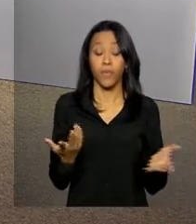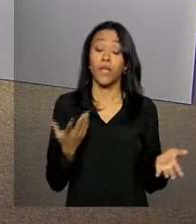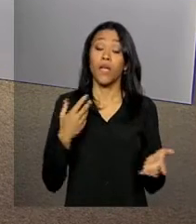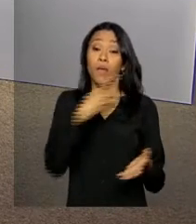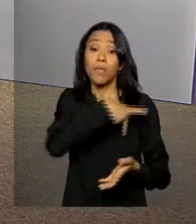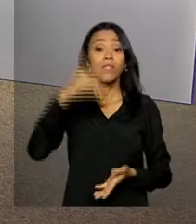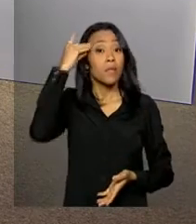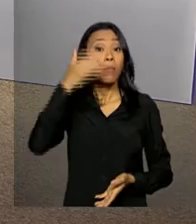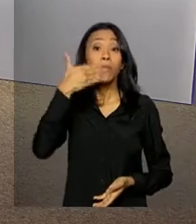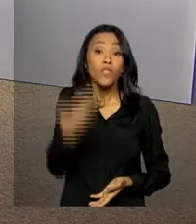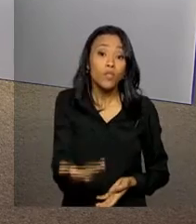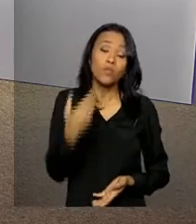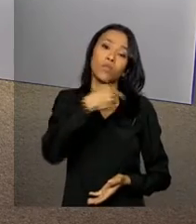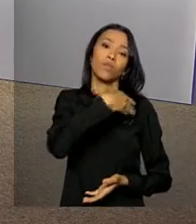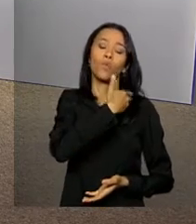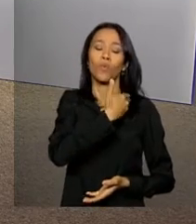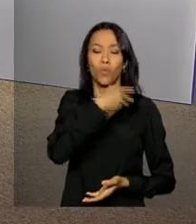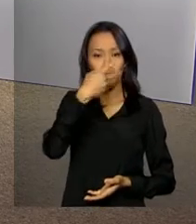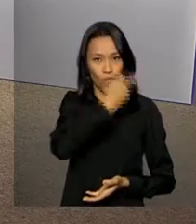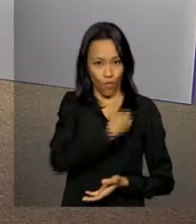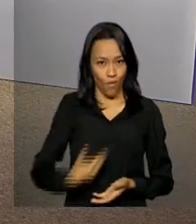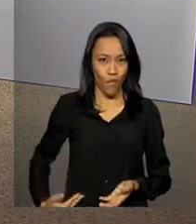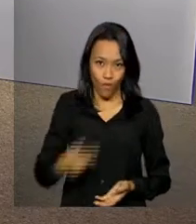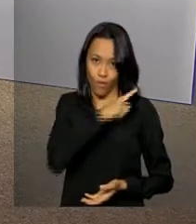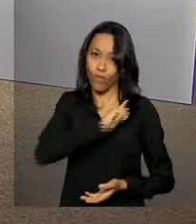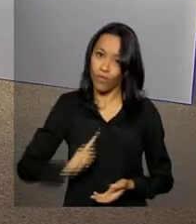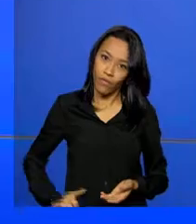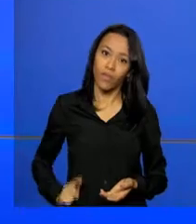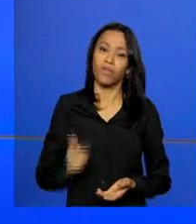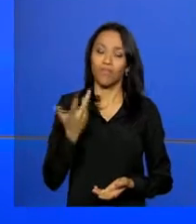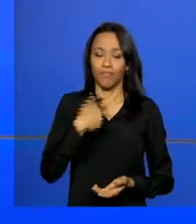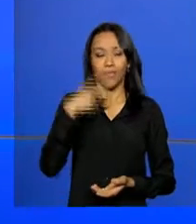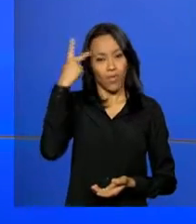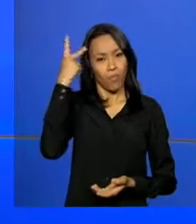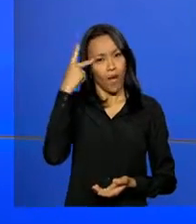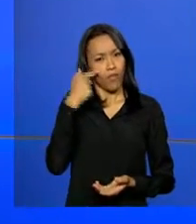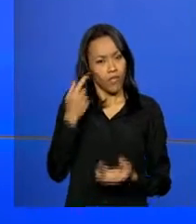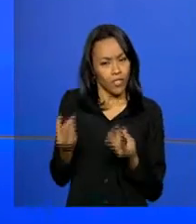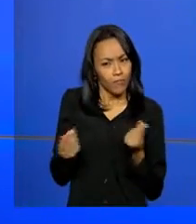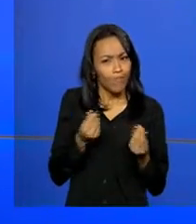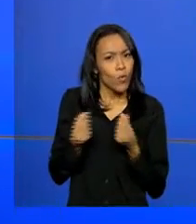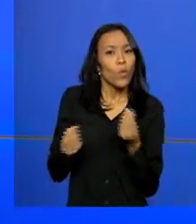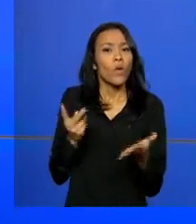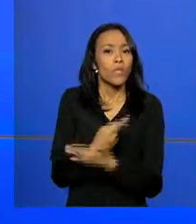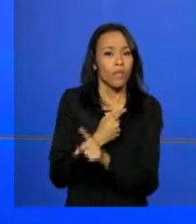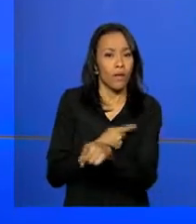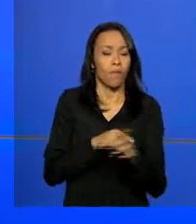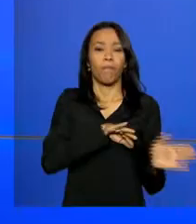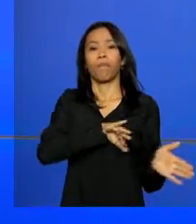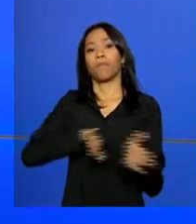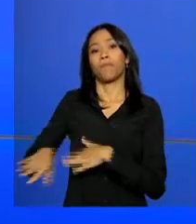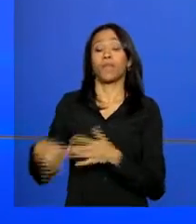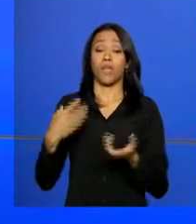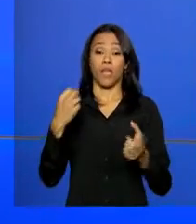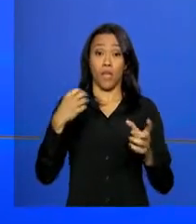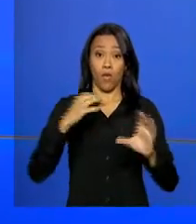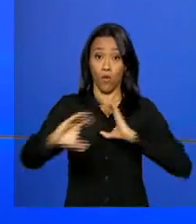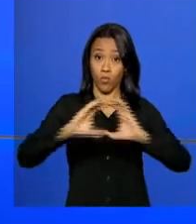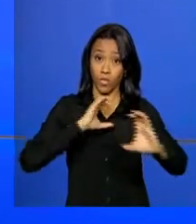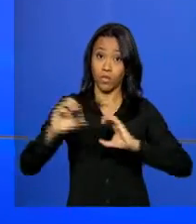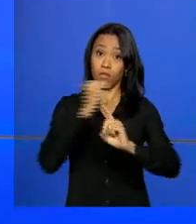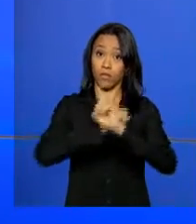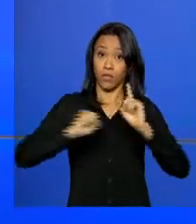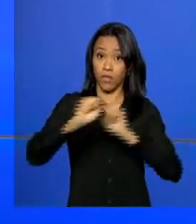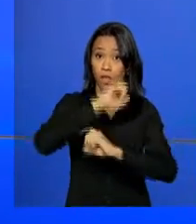que o governo de São Paulo apure com rigor o episódio. E a Secretaria de Comunicação Social da Presidência da República divulgou